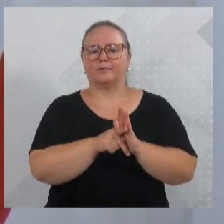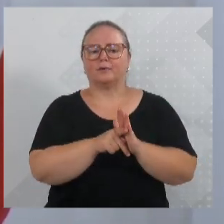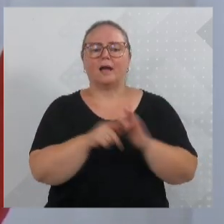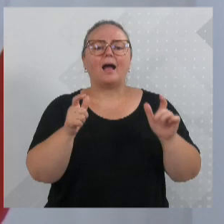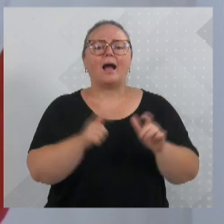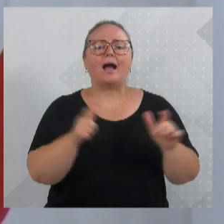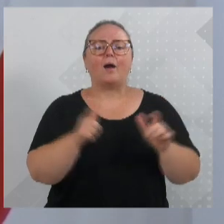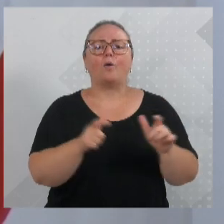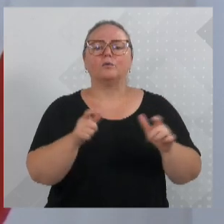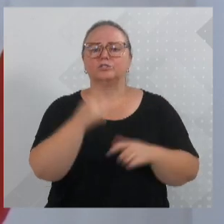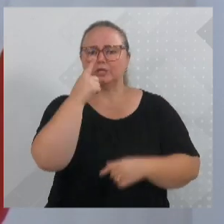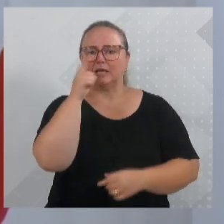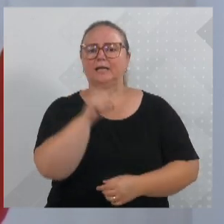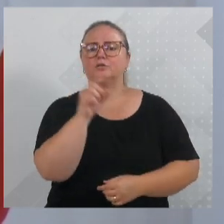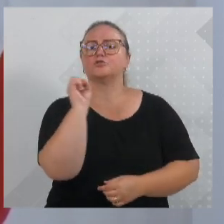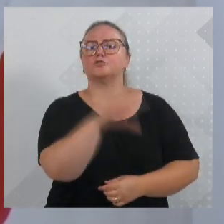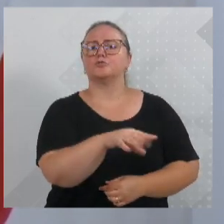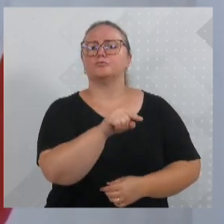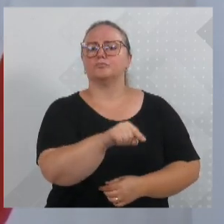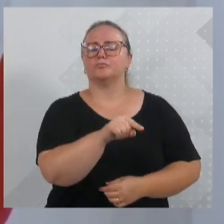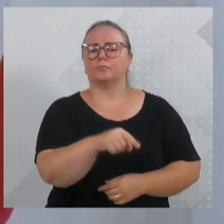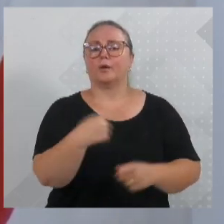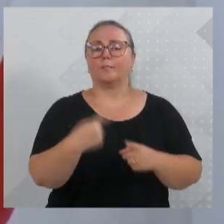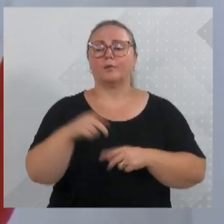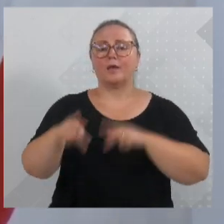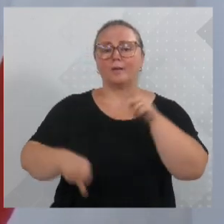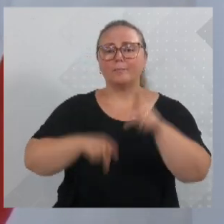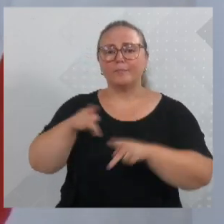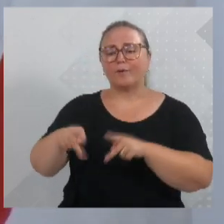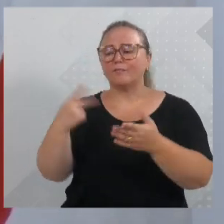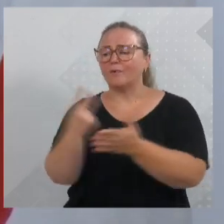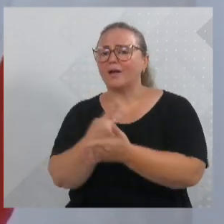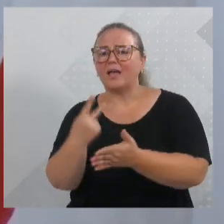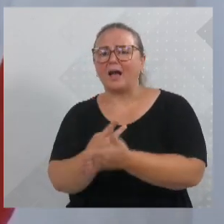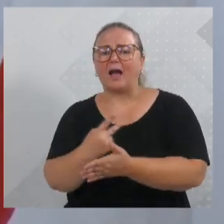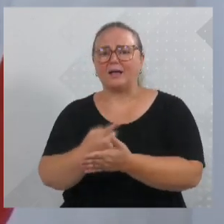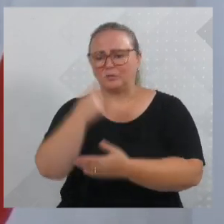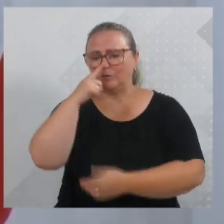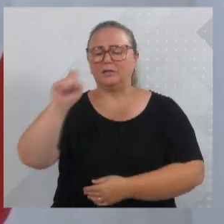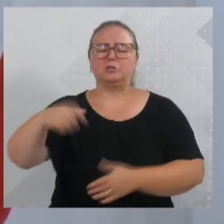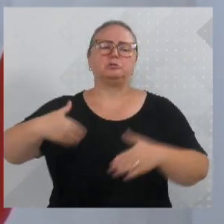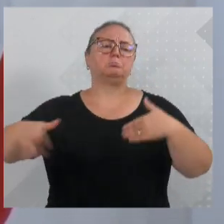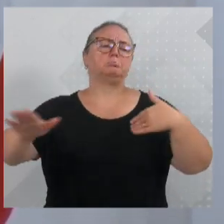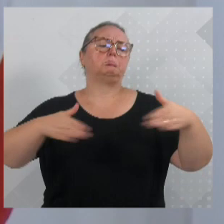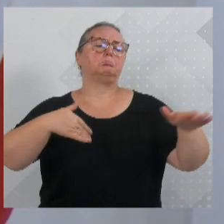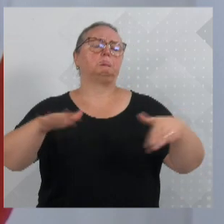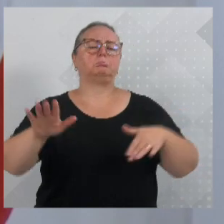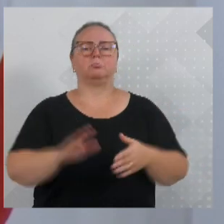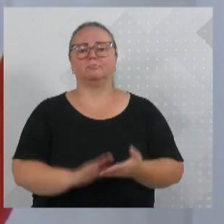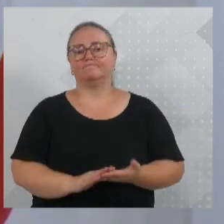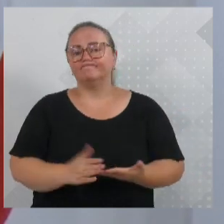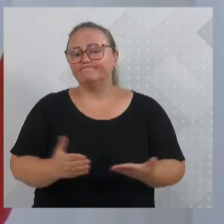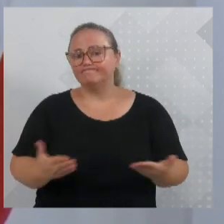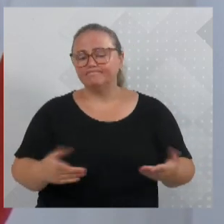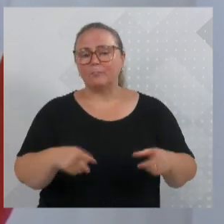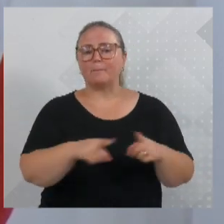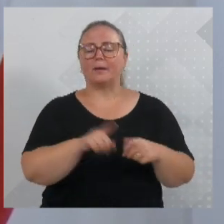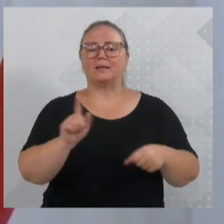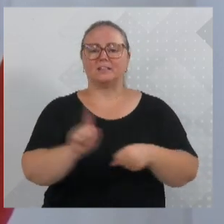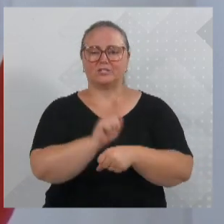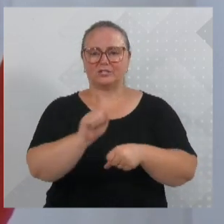a gente tem que conscientizar que a população está fazendo de forma equivocada, abandonando lixos por aí, mas a gestão pública também